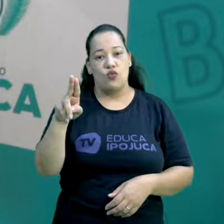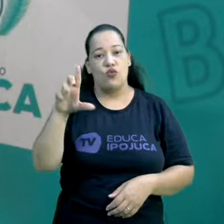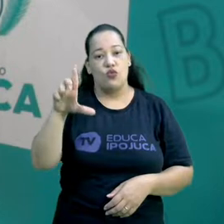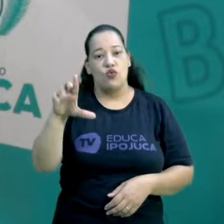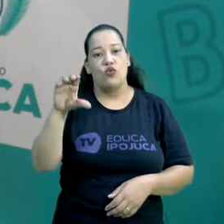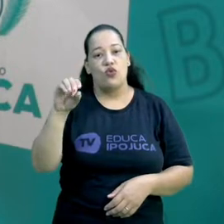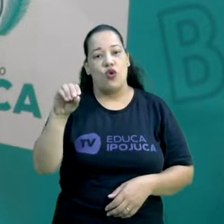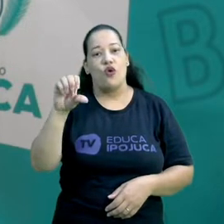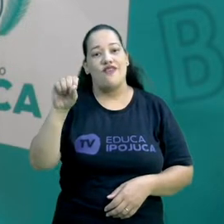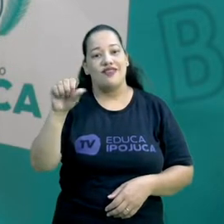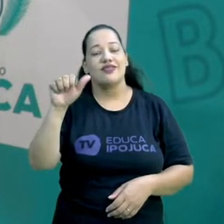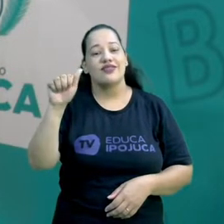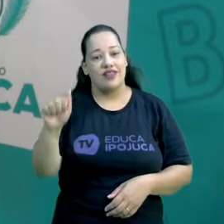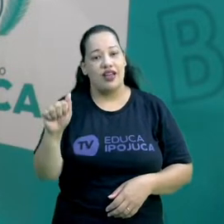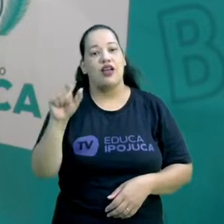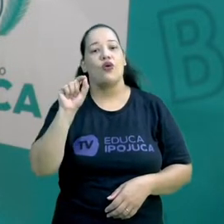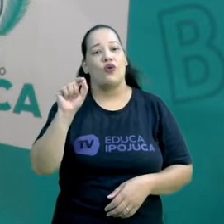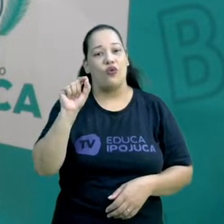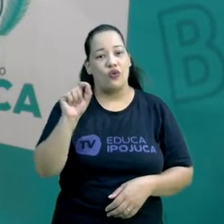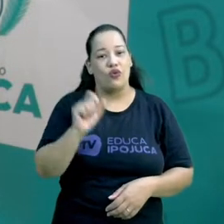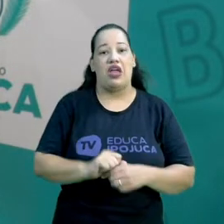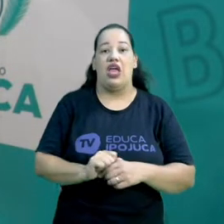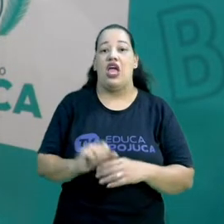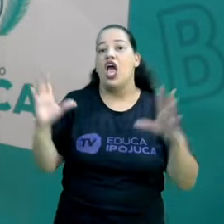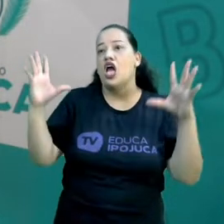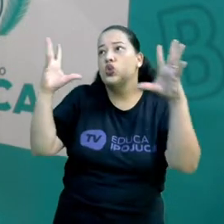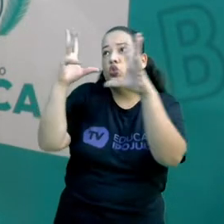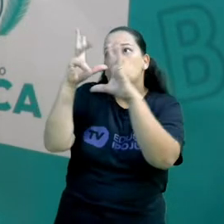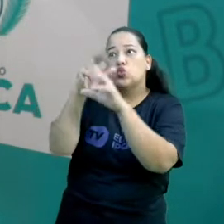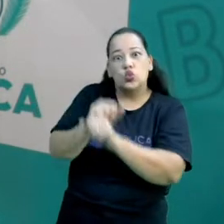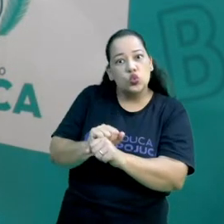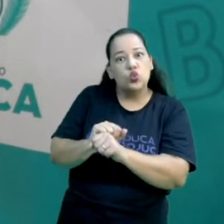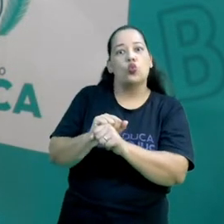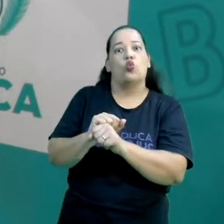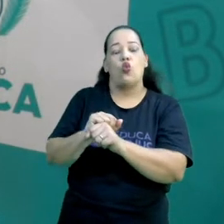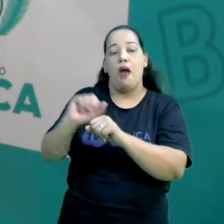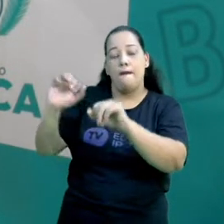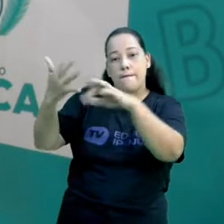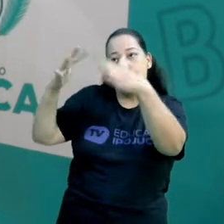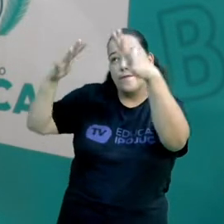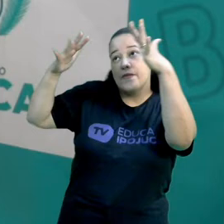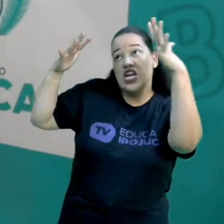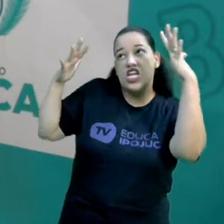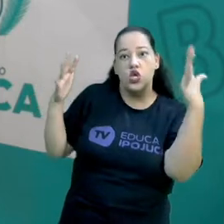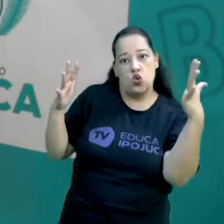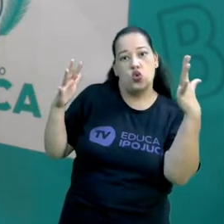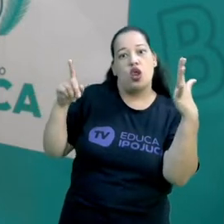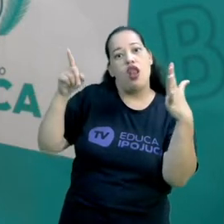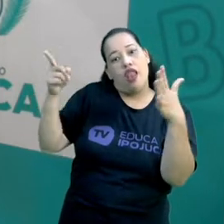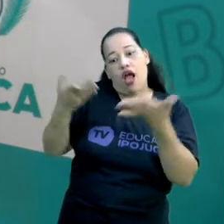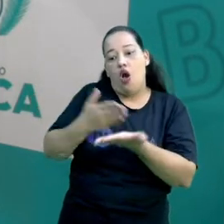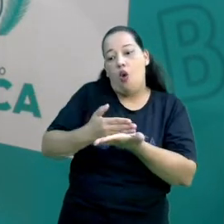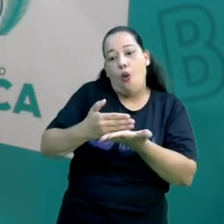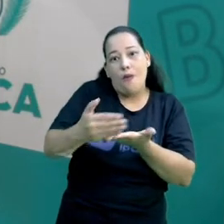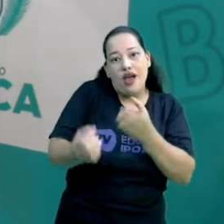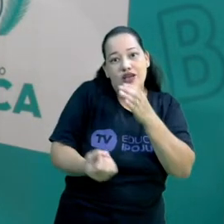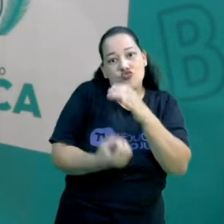e poeiras. Elas podem ser consideradas a maternidade ou o cemitério nas estrelas.